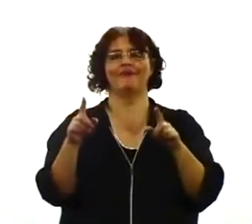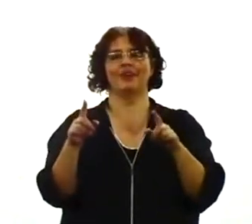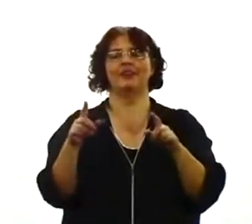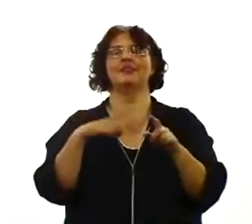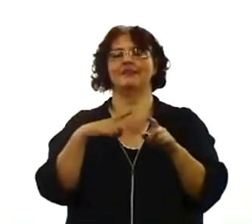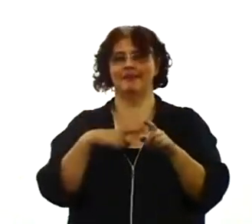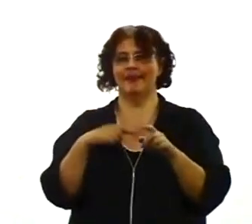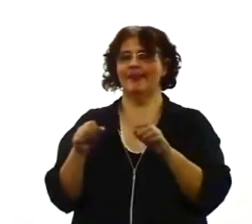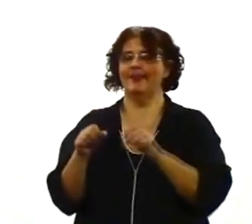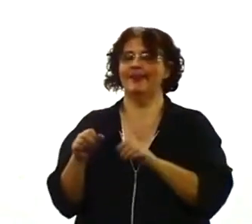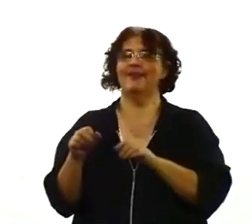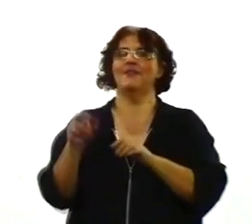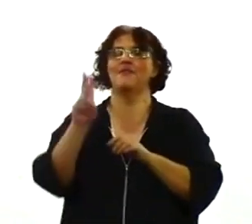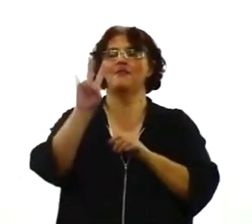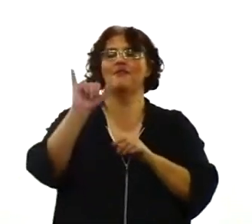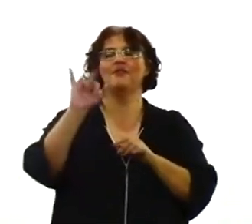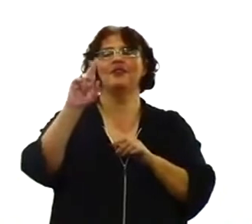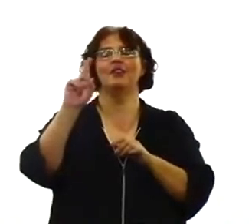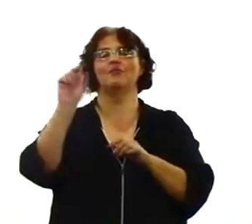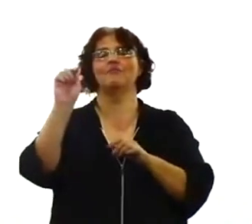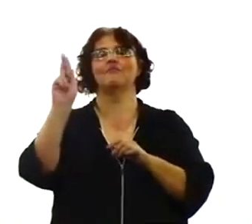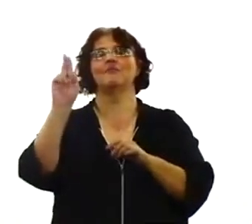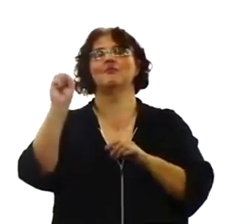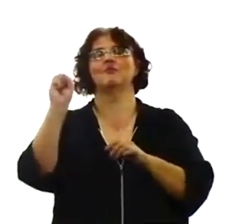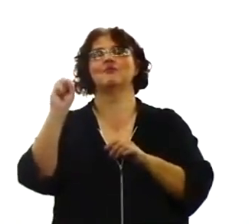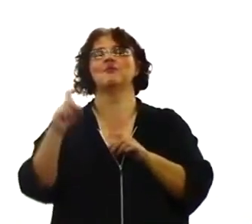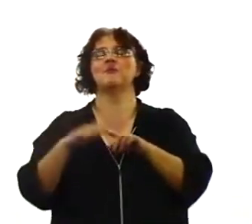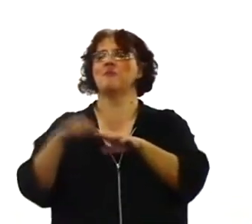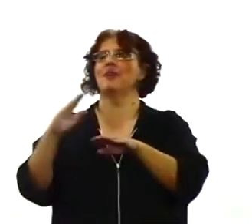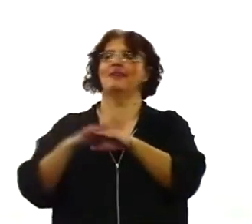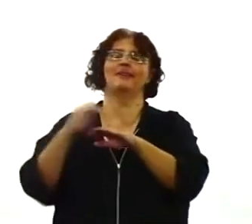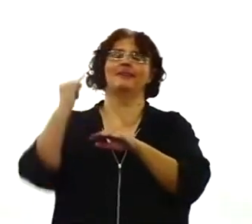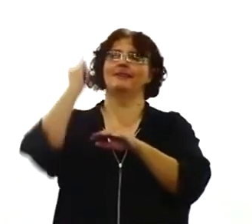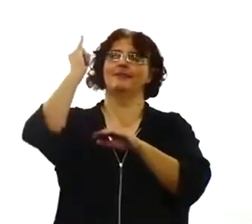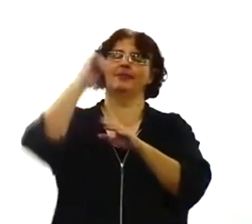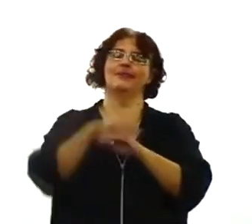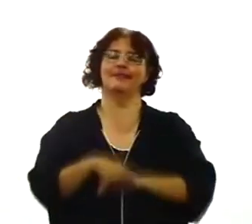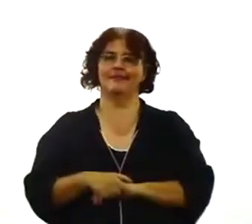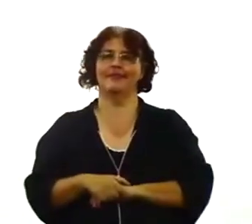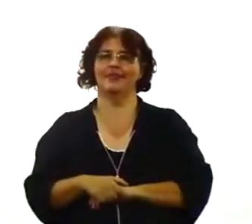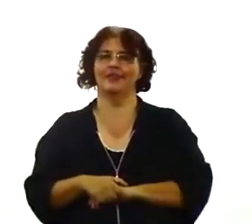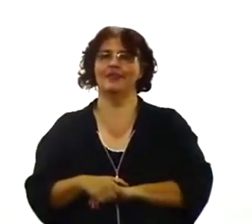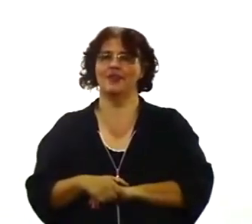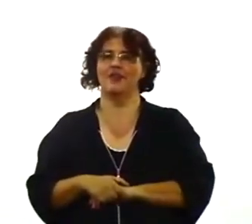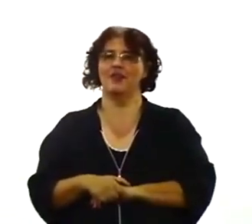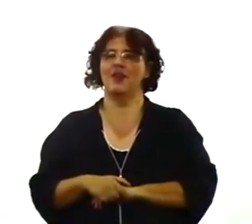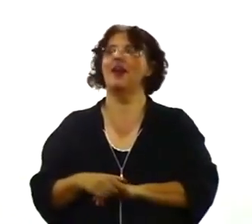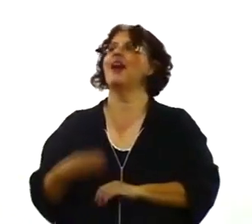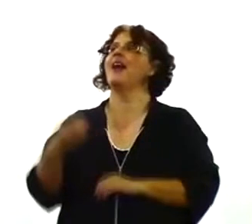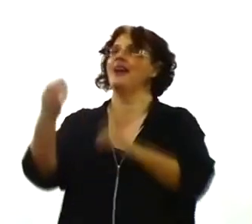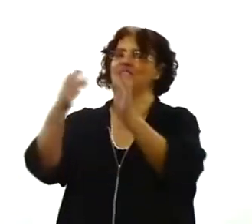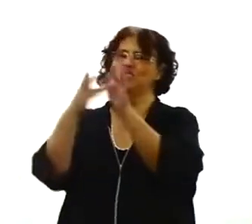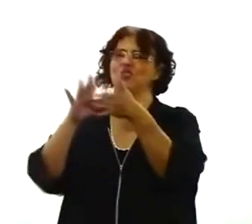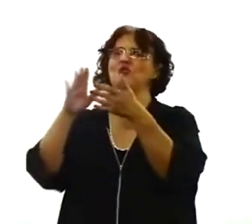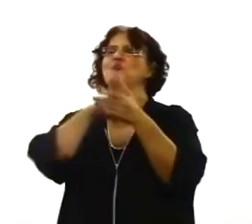quebrou. Esse vírus não tem poder mais sobre os crentes. E essa é a nossa palavra ao mundo. Nossa